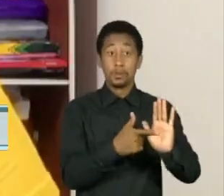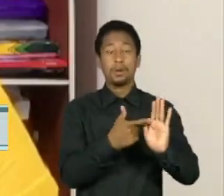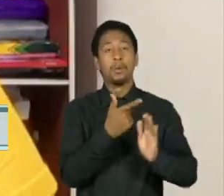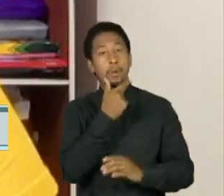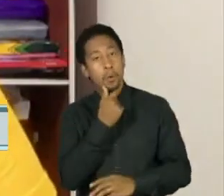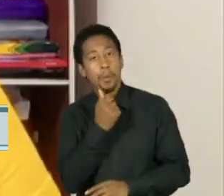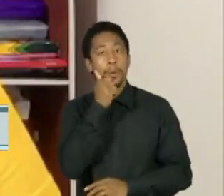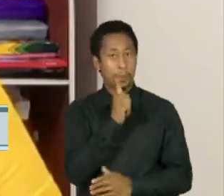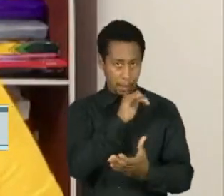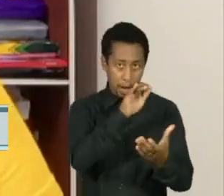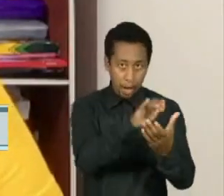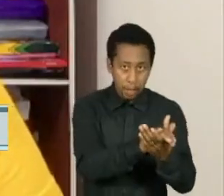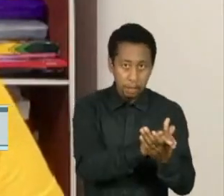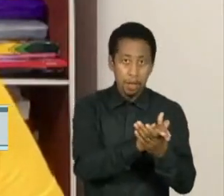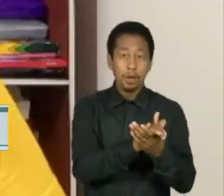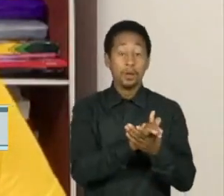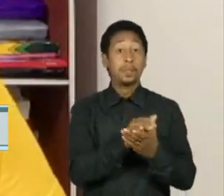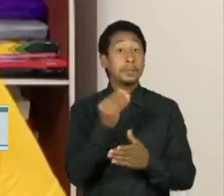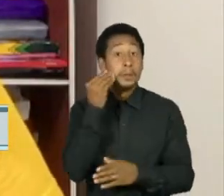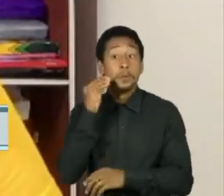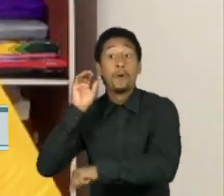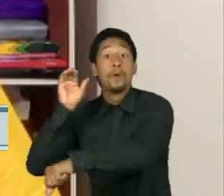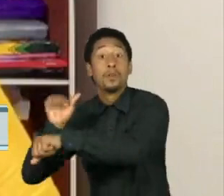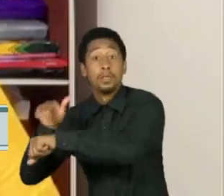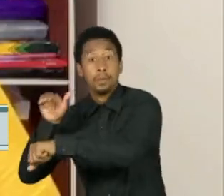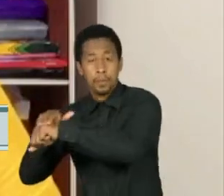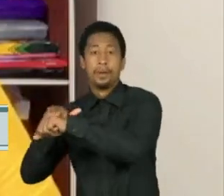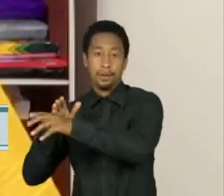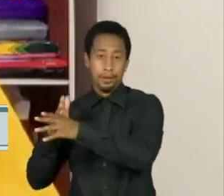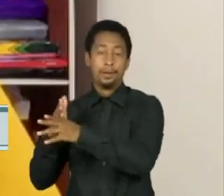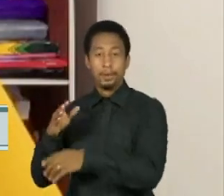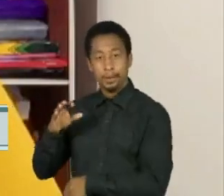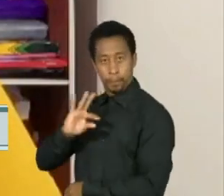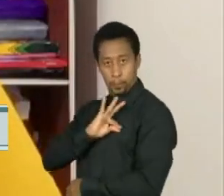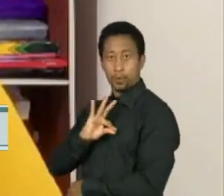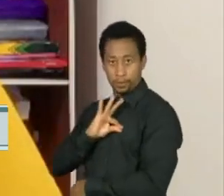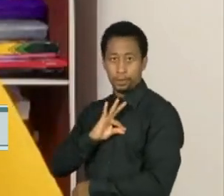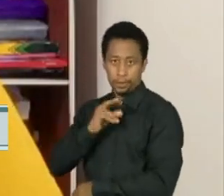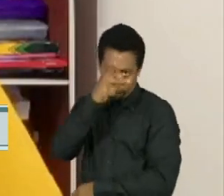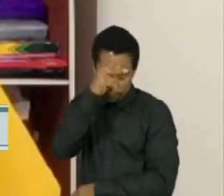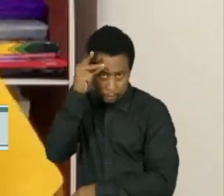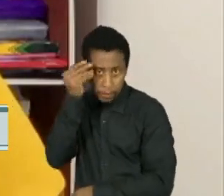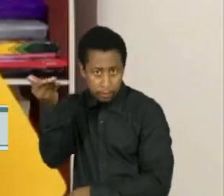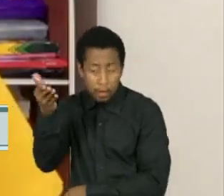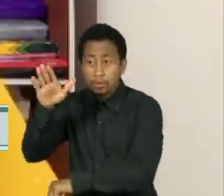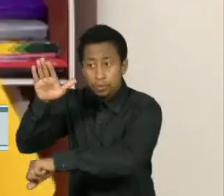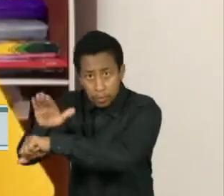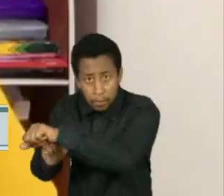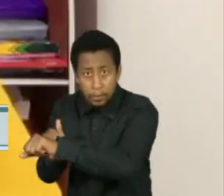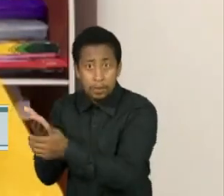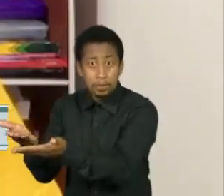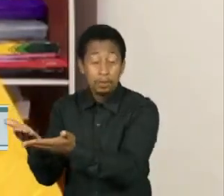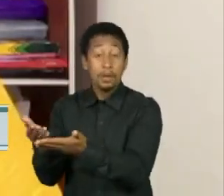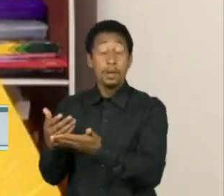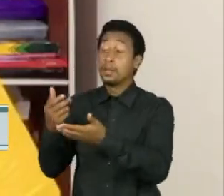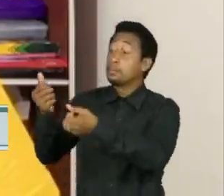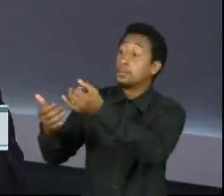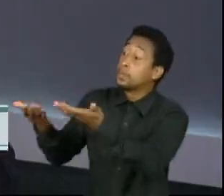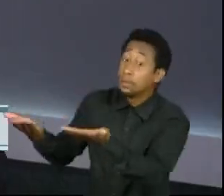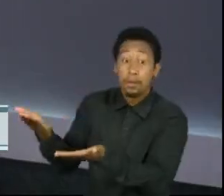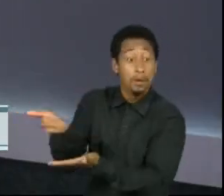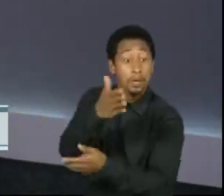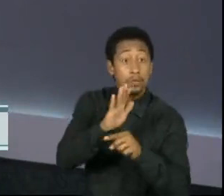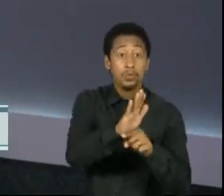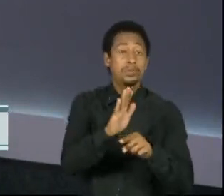mulher, buscou ajuda da guarda municipal e a guarda municipal, segundo essa senhora, não fez nada.